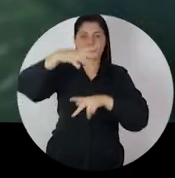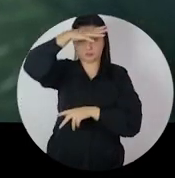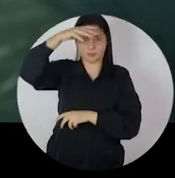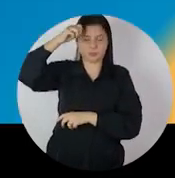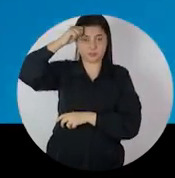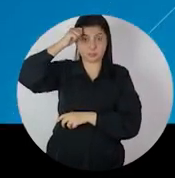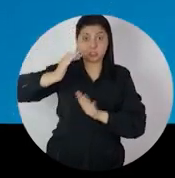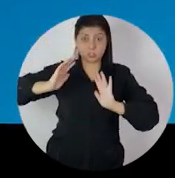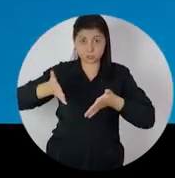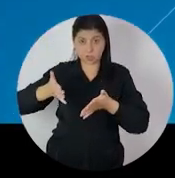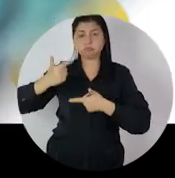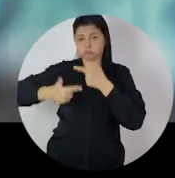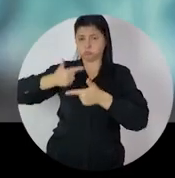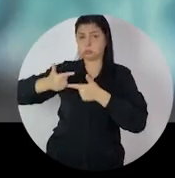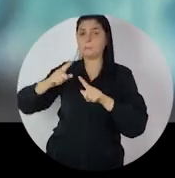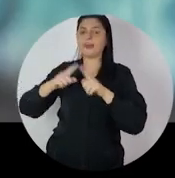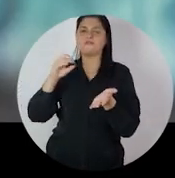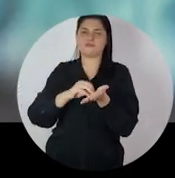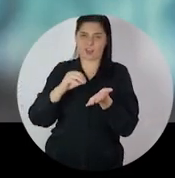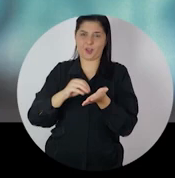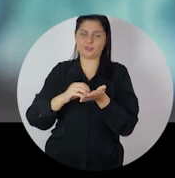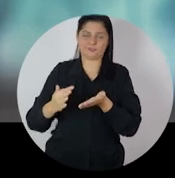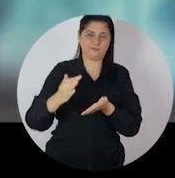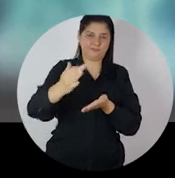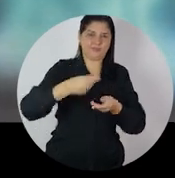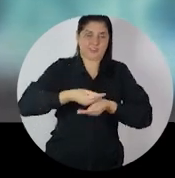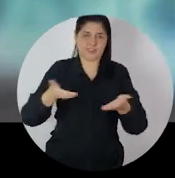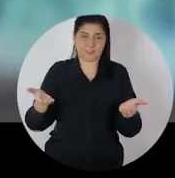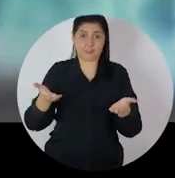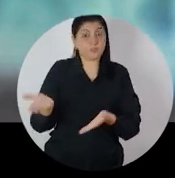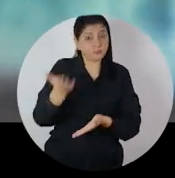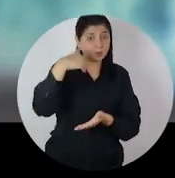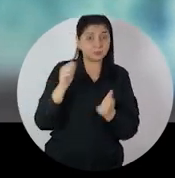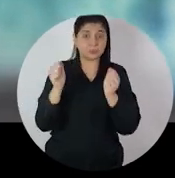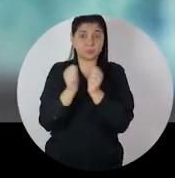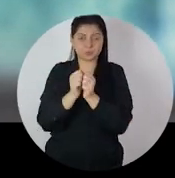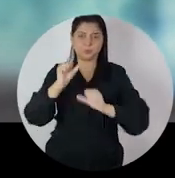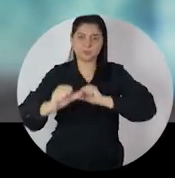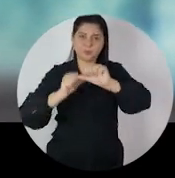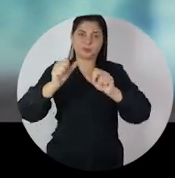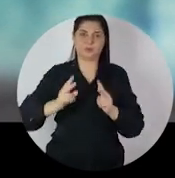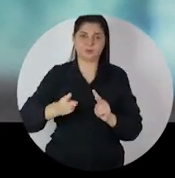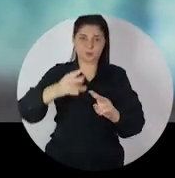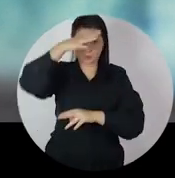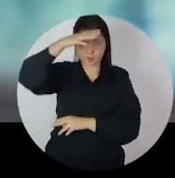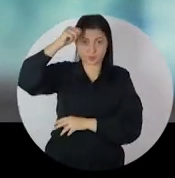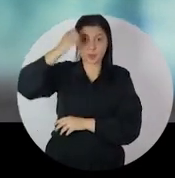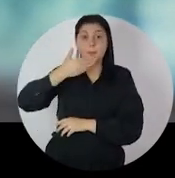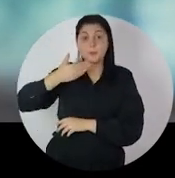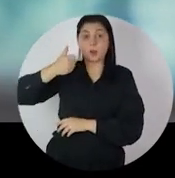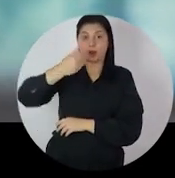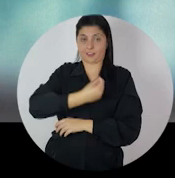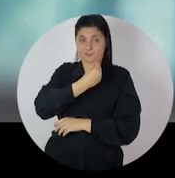todos os matogrossenses. Muito já foi feito, mas ainda há muita coisa por fazer. Vamos juntos para seguir mudando o